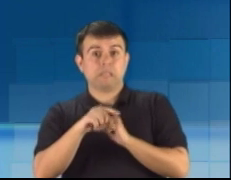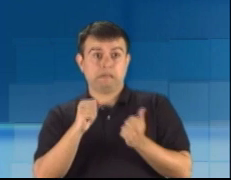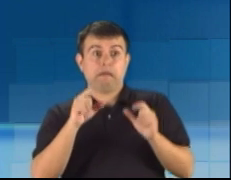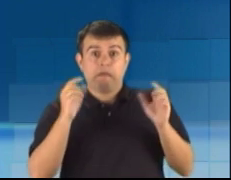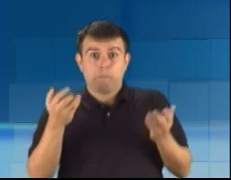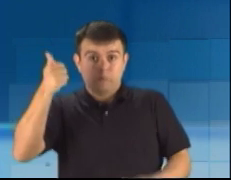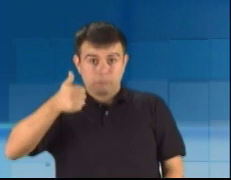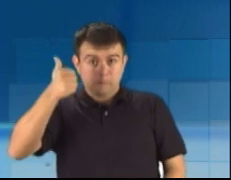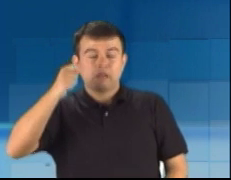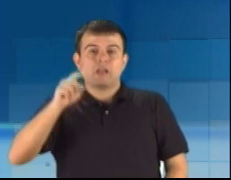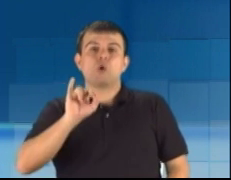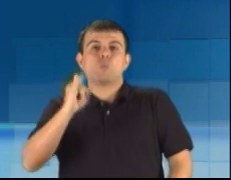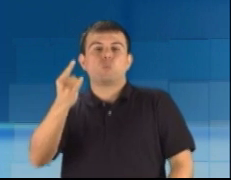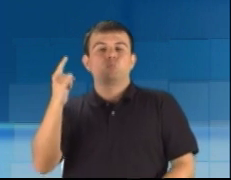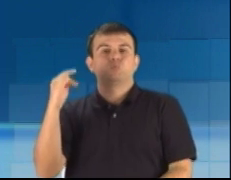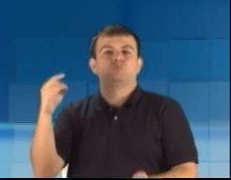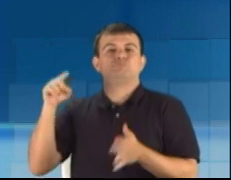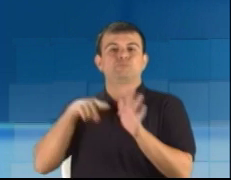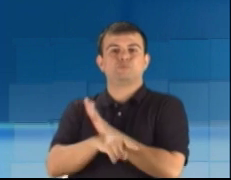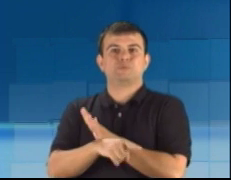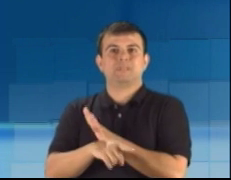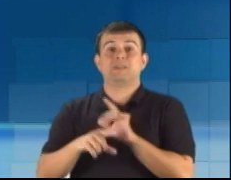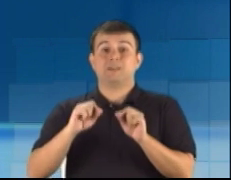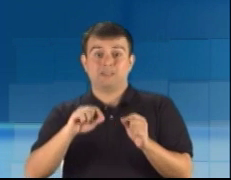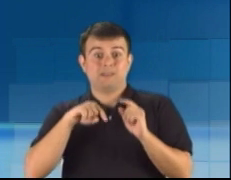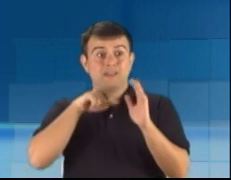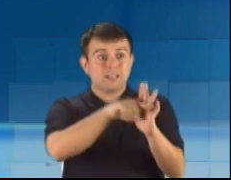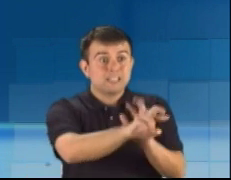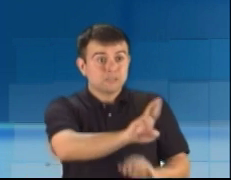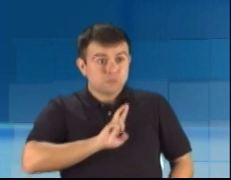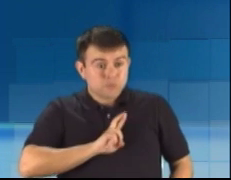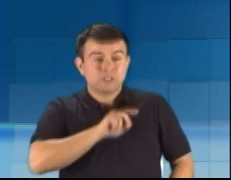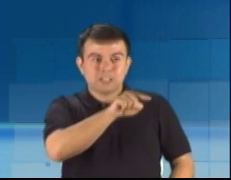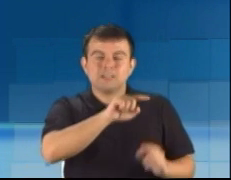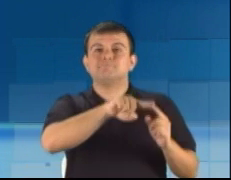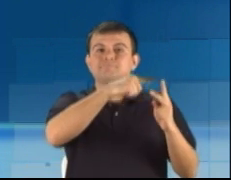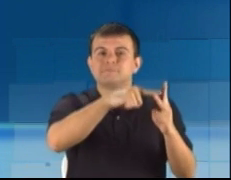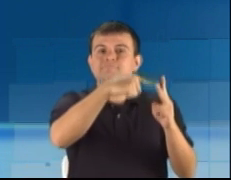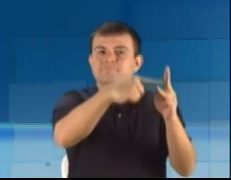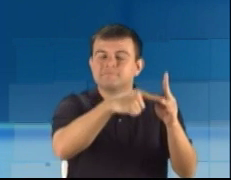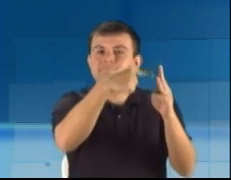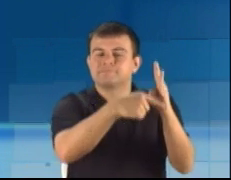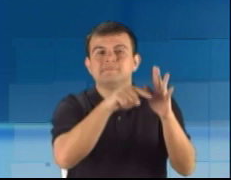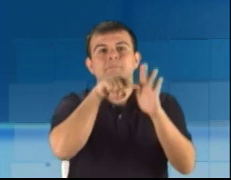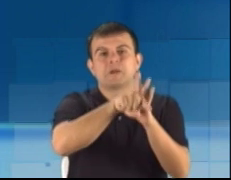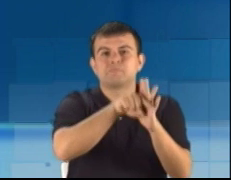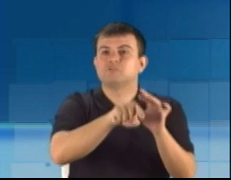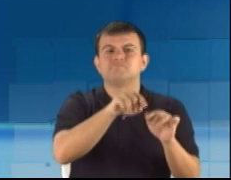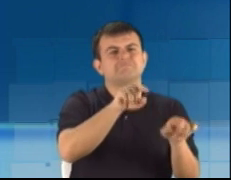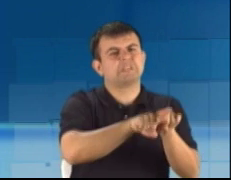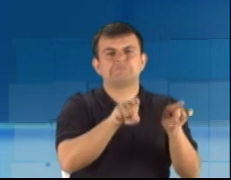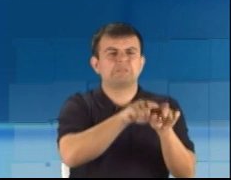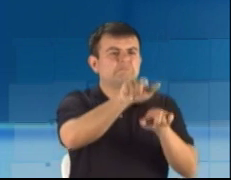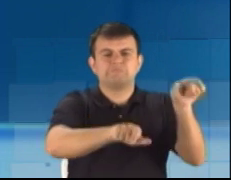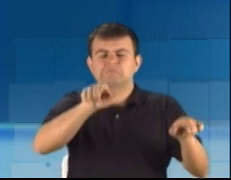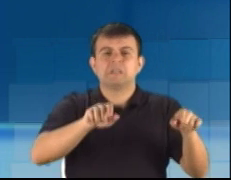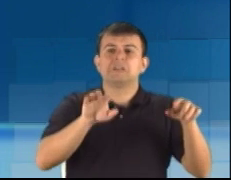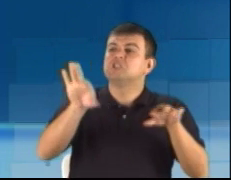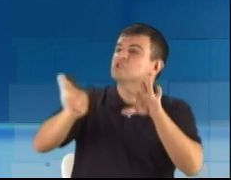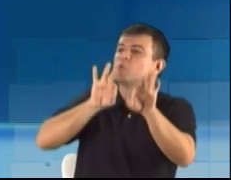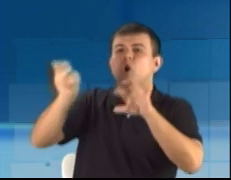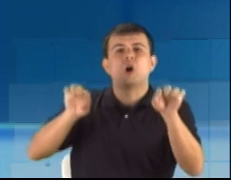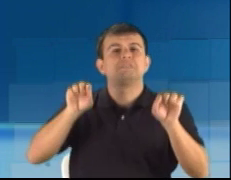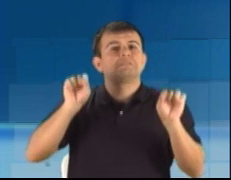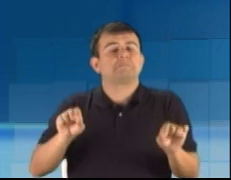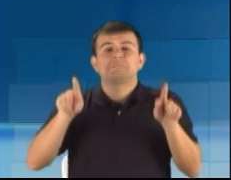candidato que respondeu é o próximo a questionar. Ele ou ela também escolhe quem responde, garantindo assim